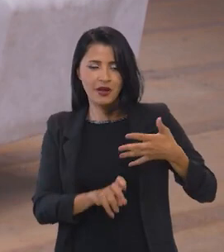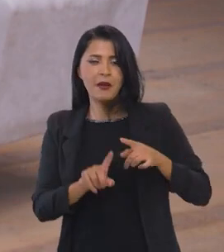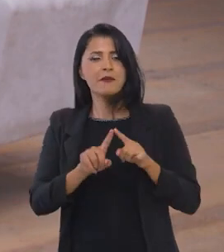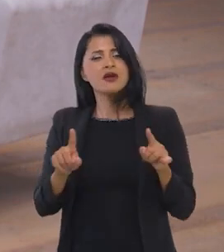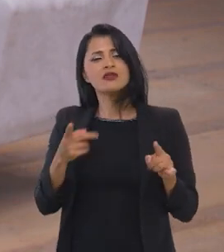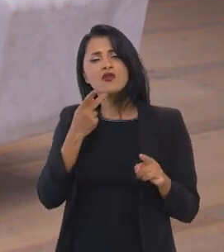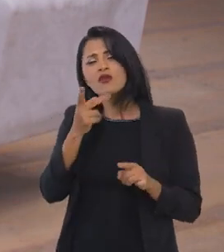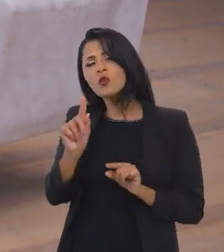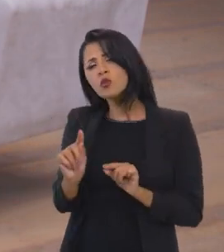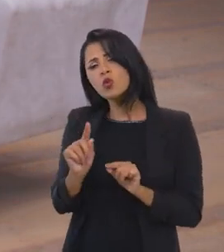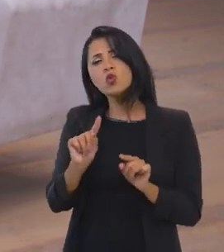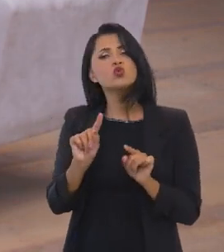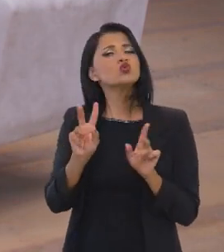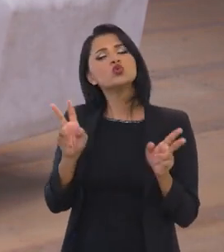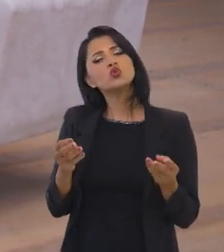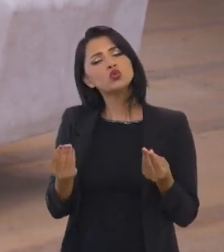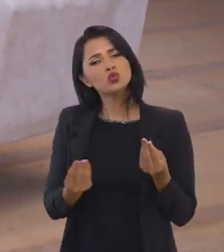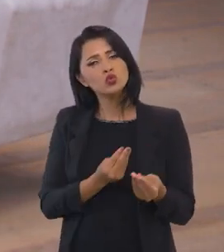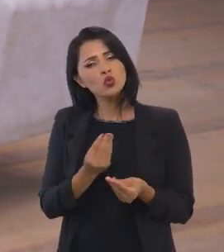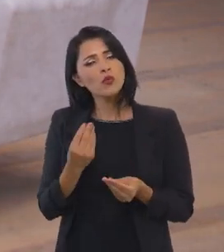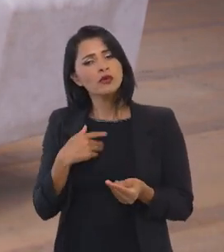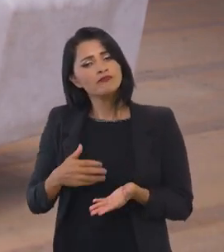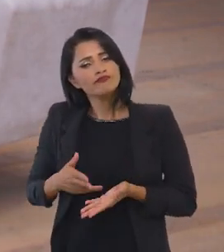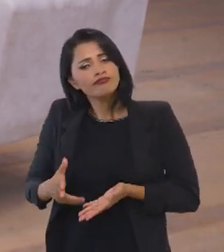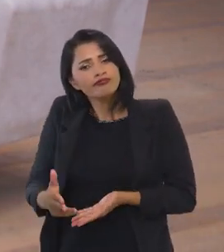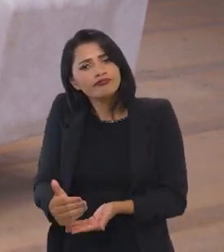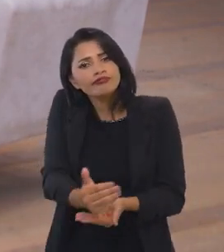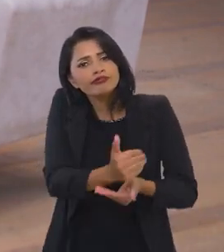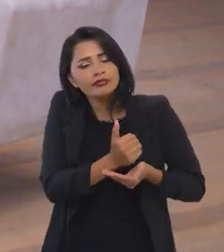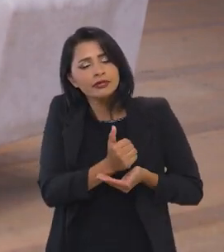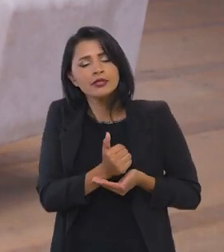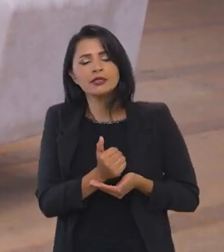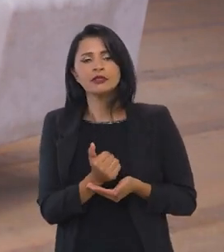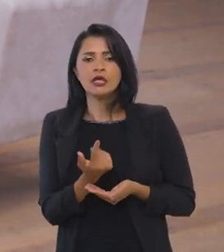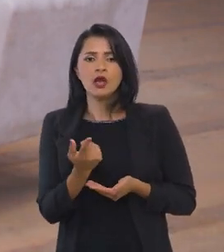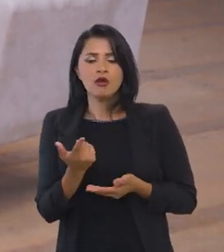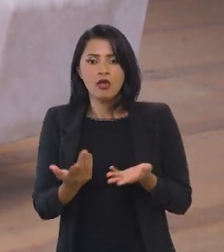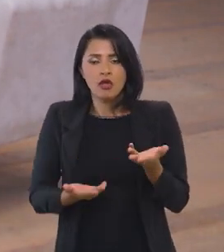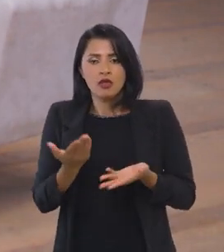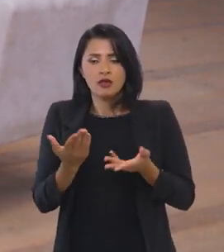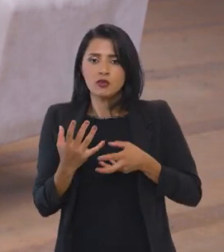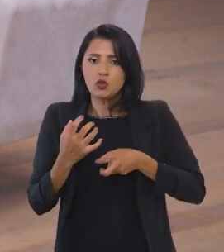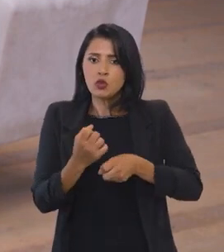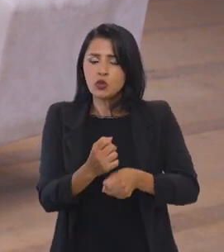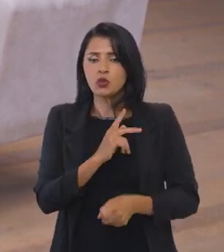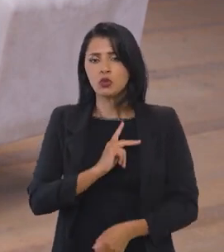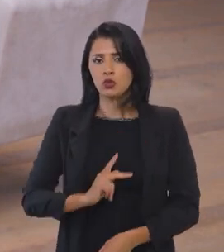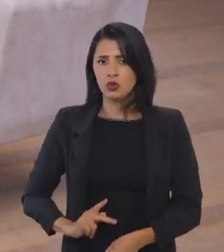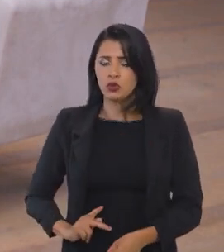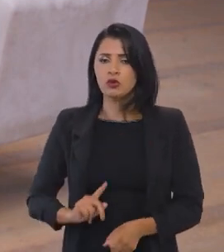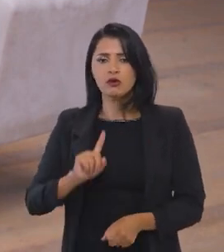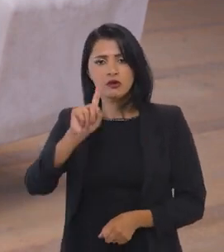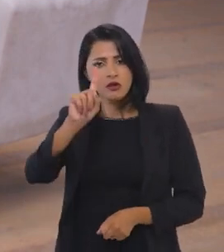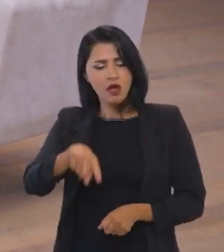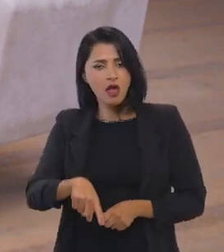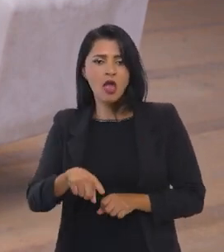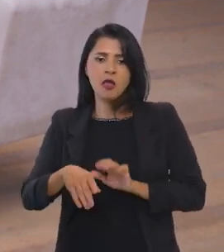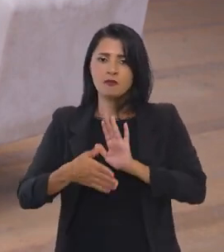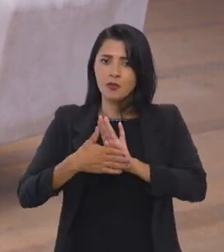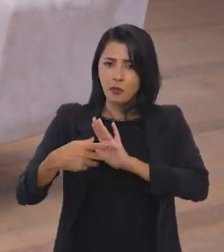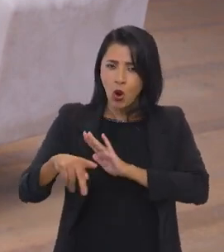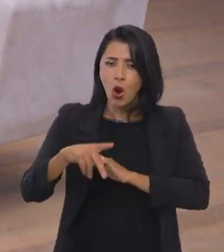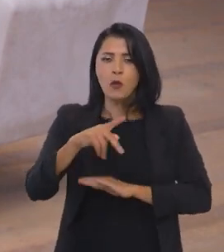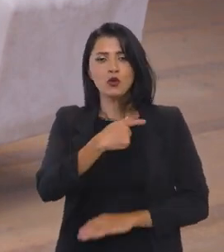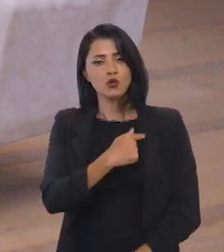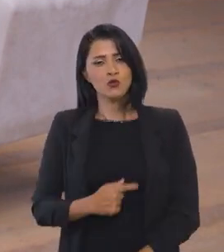retomar todos esses temas, mas eu queria falar um pouquinho dessa questão da arrecadação. O equilíbrio das contas públicas é